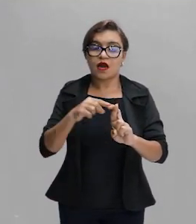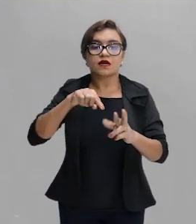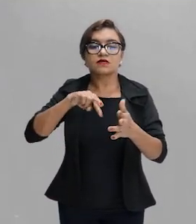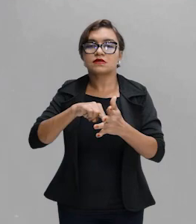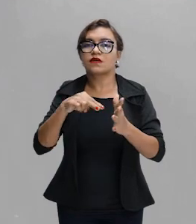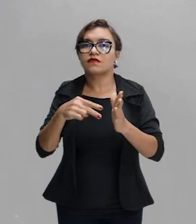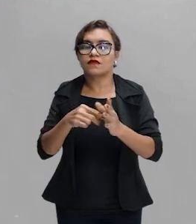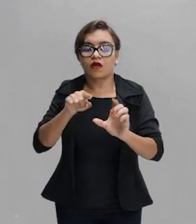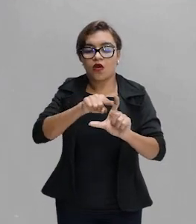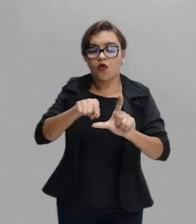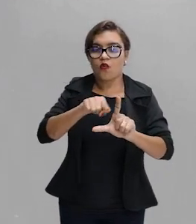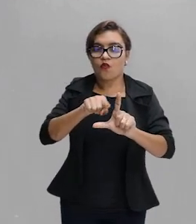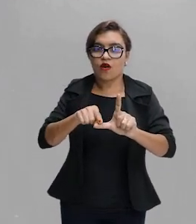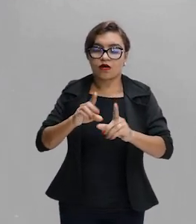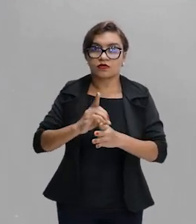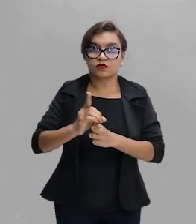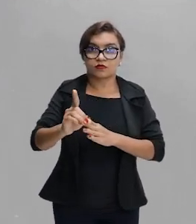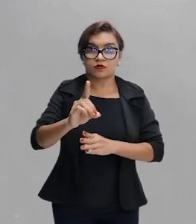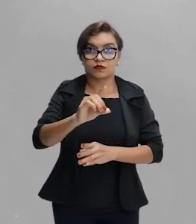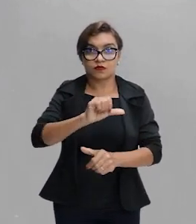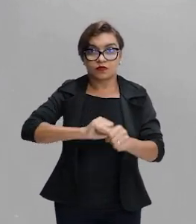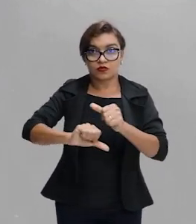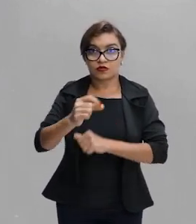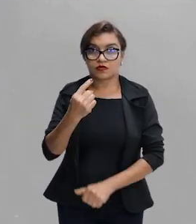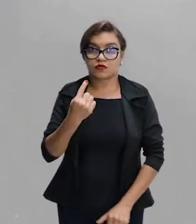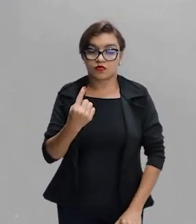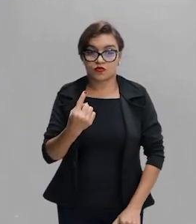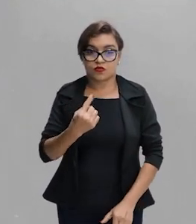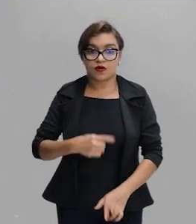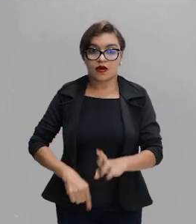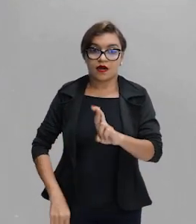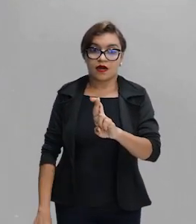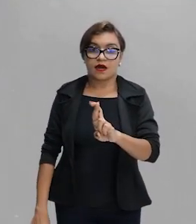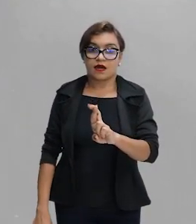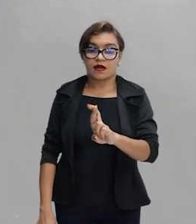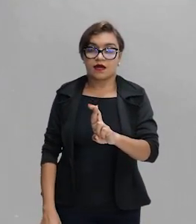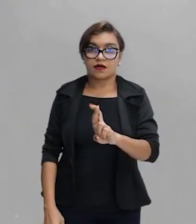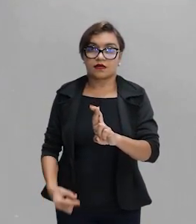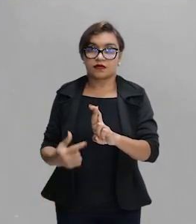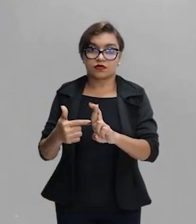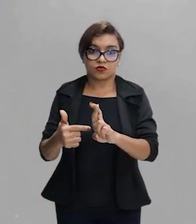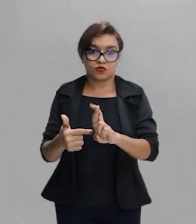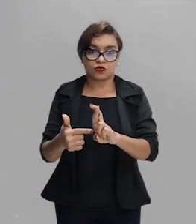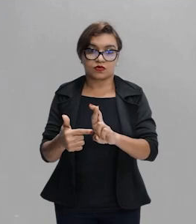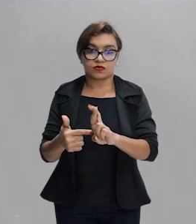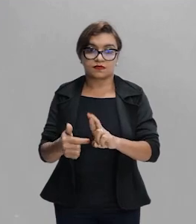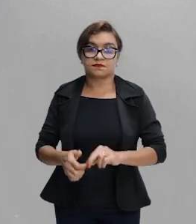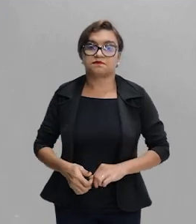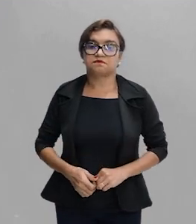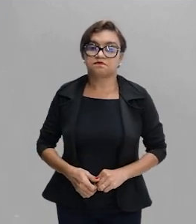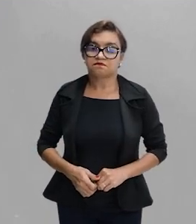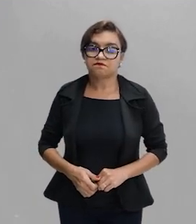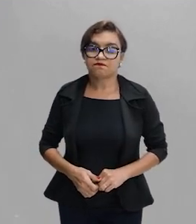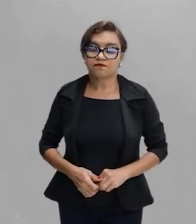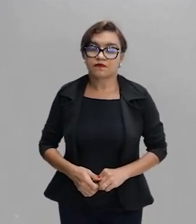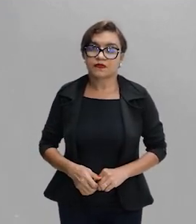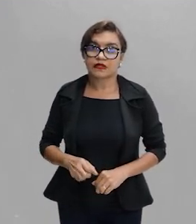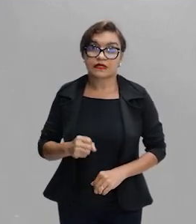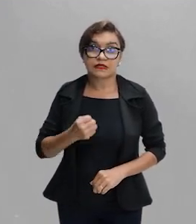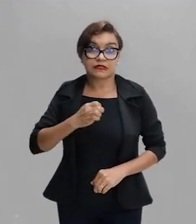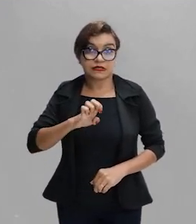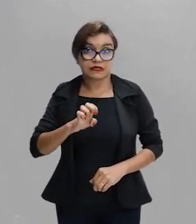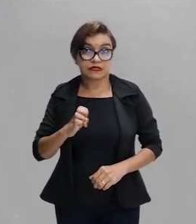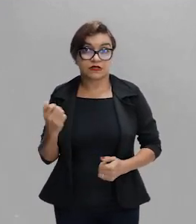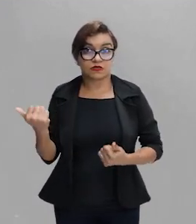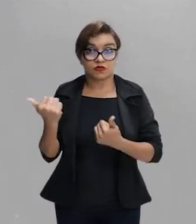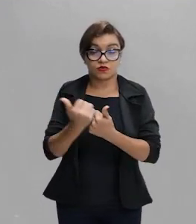refração 1 mais o ângulo de refração 2 né? Então, quando substituir aqui 1